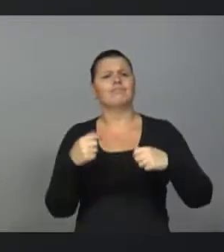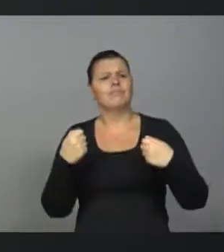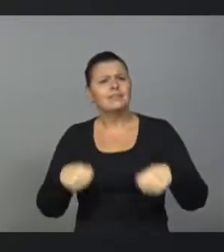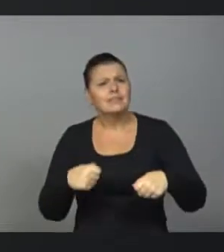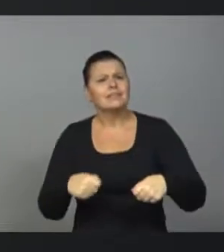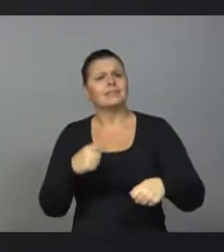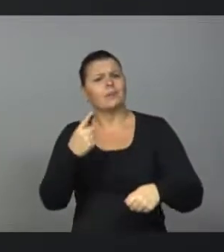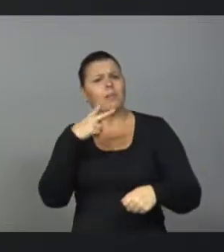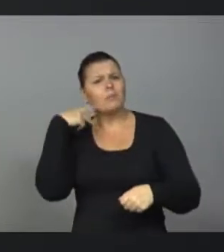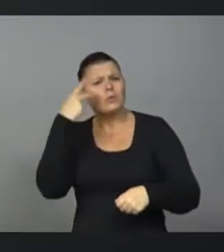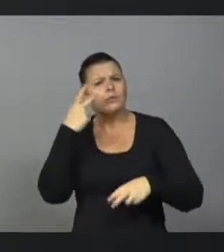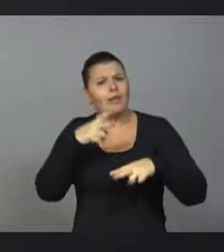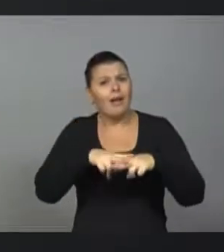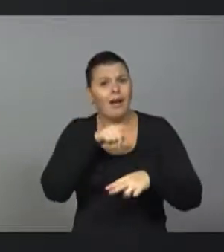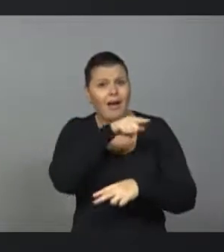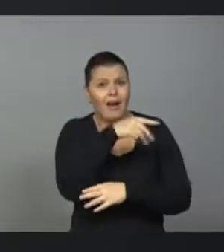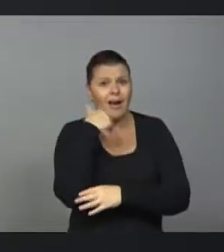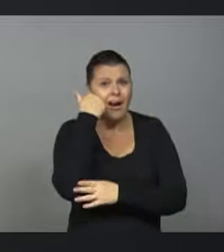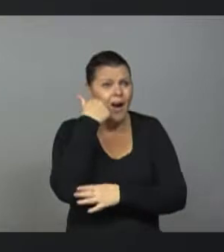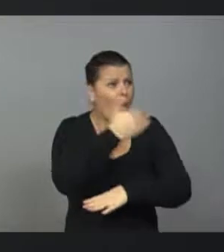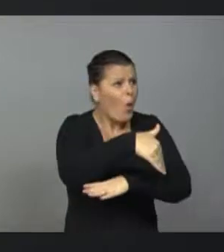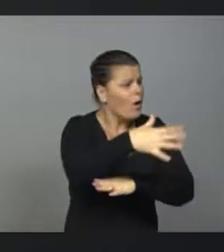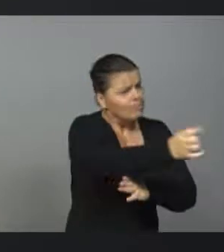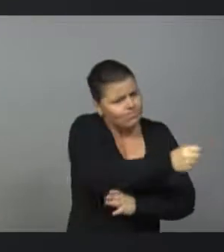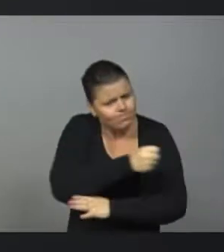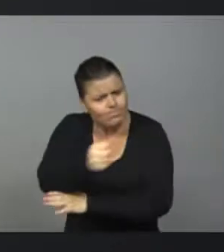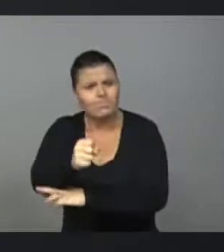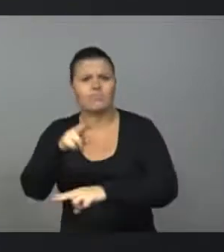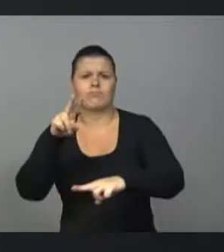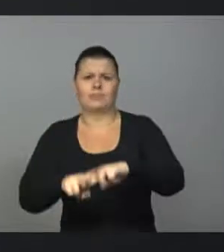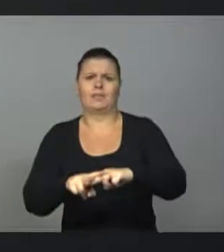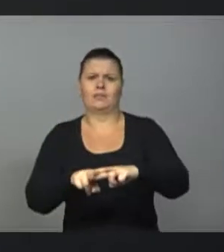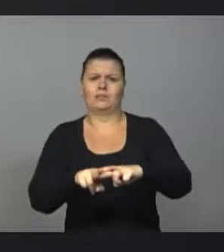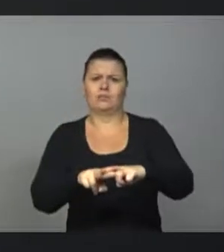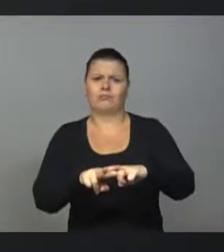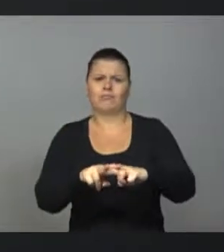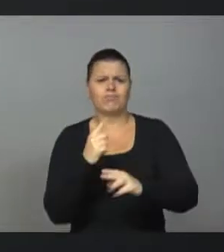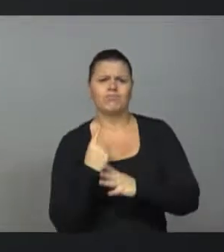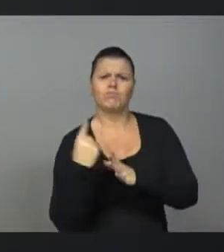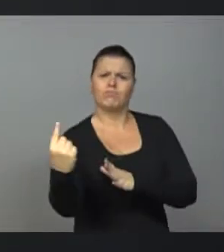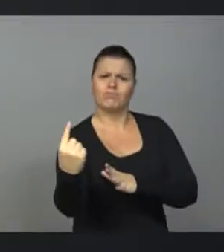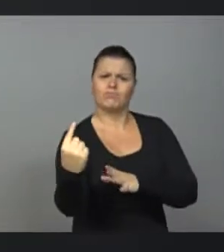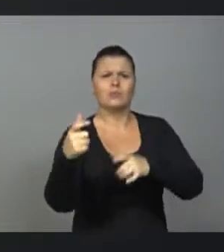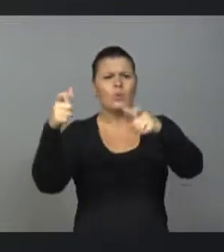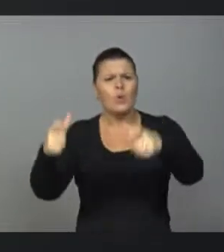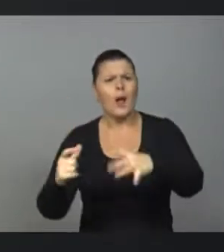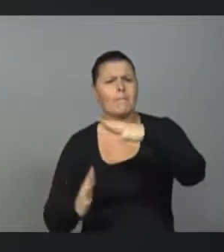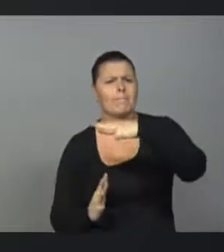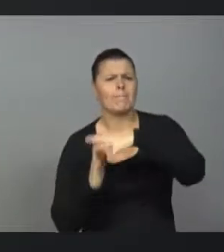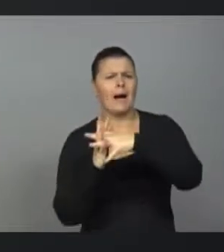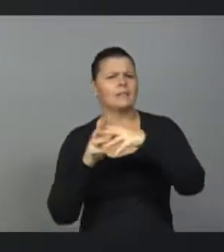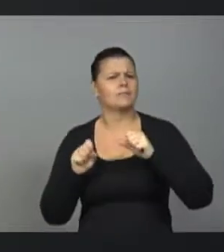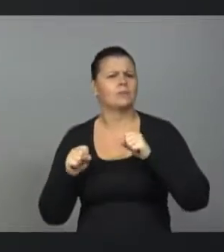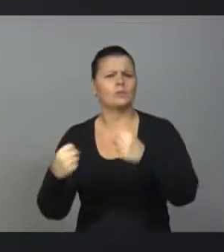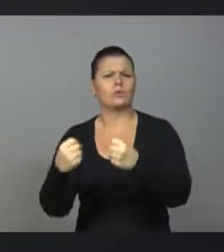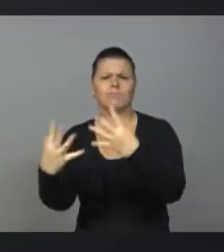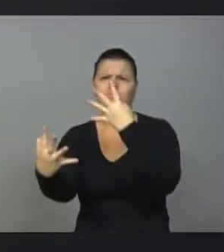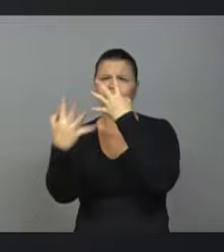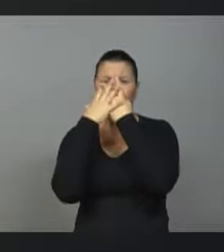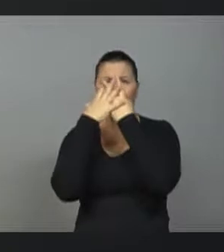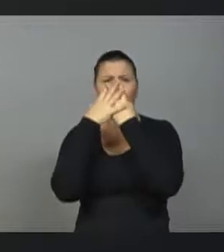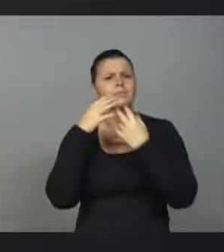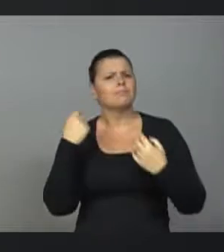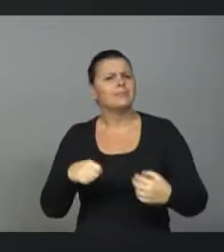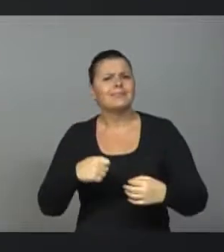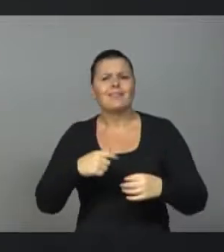função, que é de retirar o criminoso de circulação, retirá-lo do mercado, prendê-lo, isolá-lo em prisões de segurança máxima. Nós precisamos ter um regime